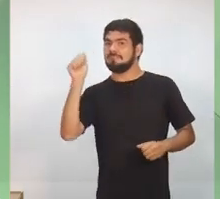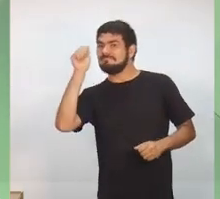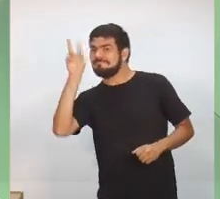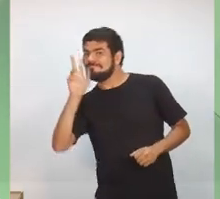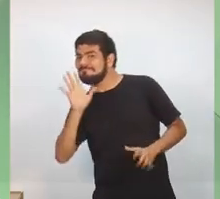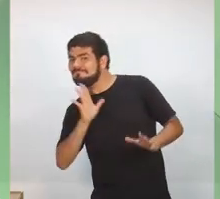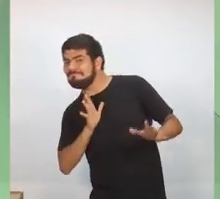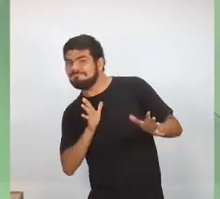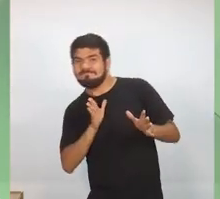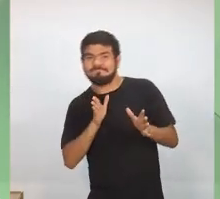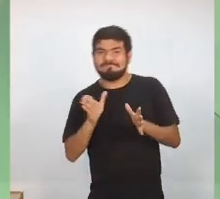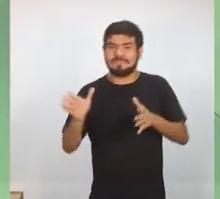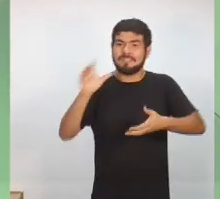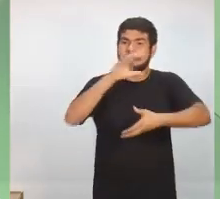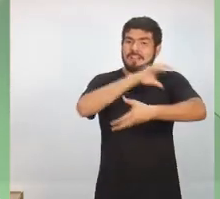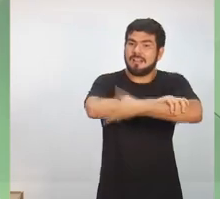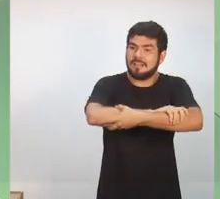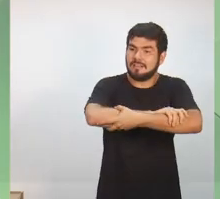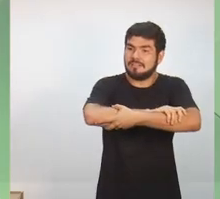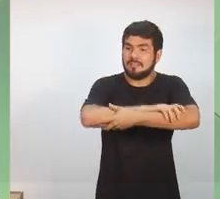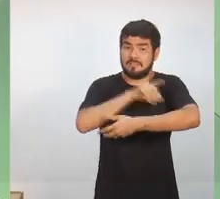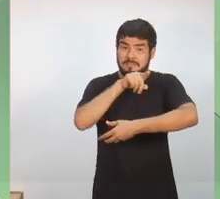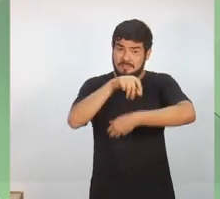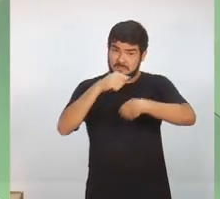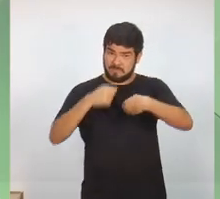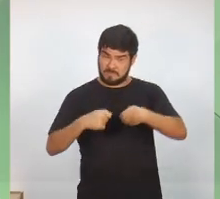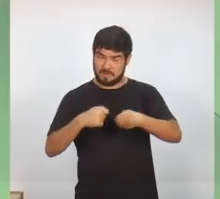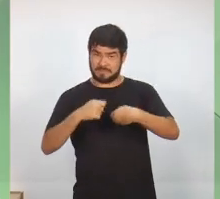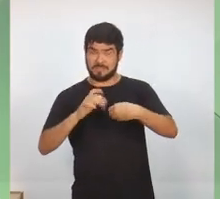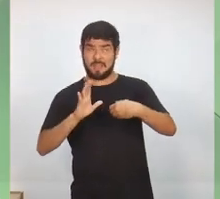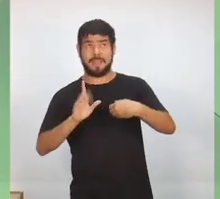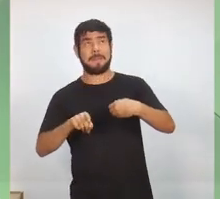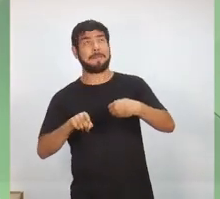processo interligado, onde você possa acionar